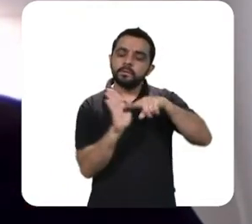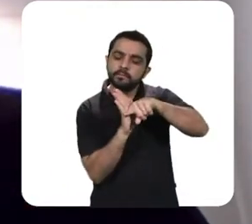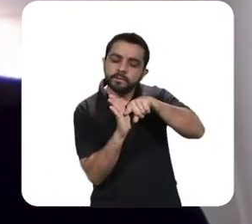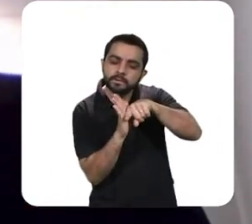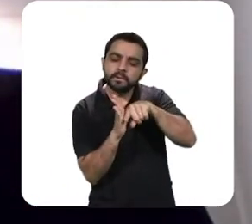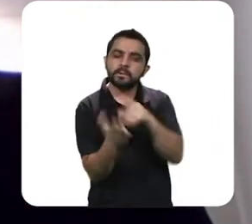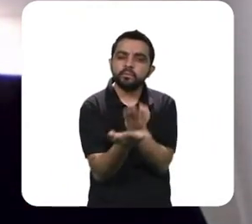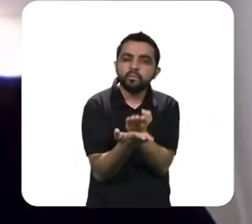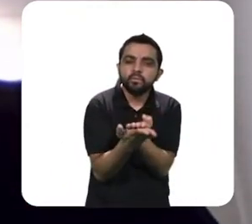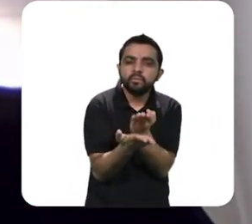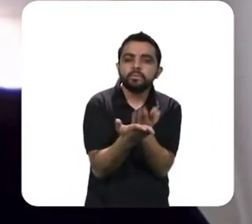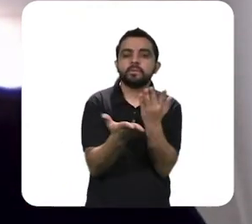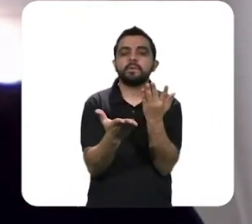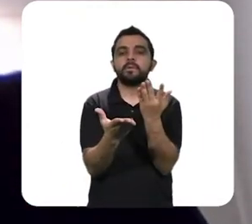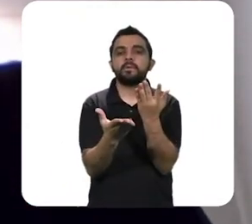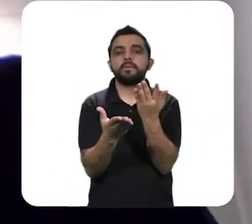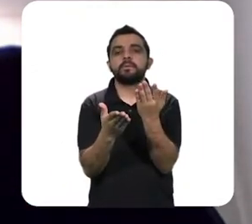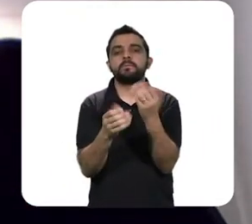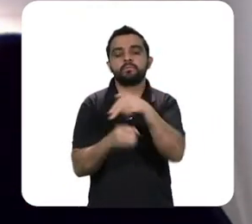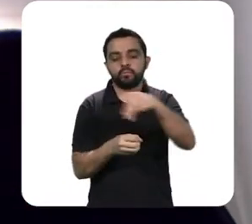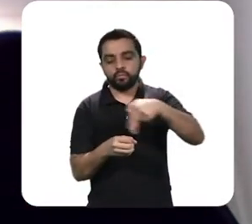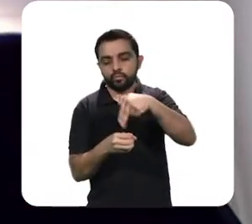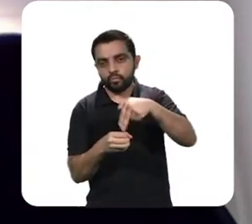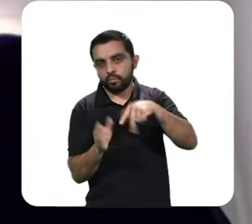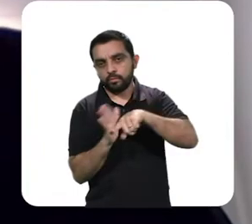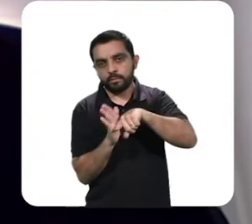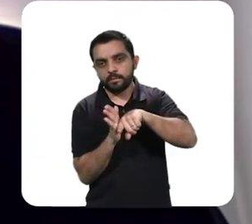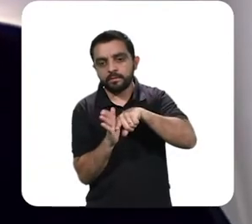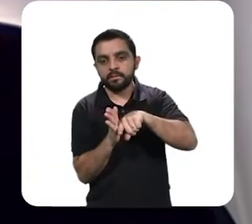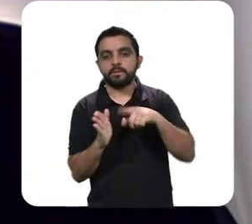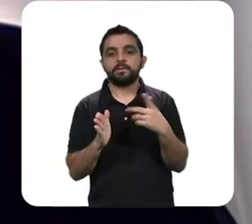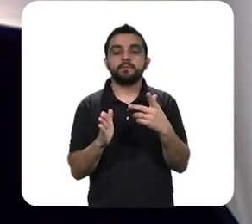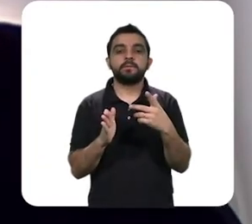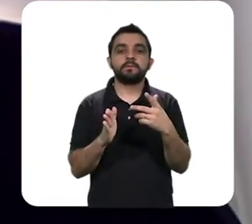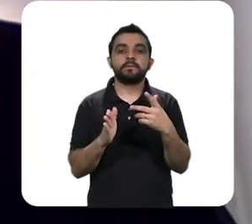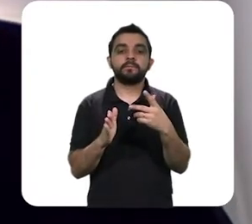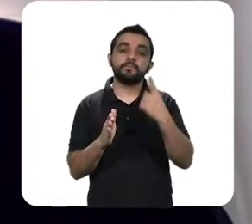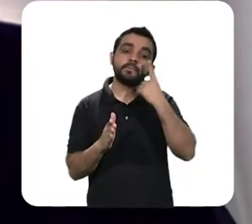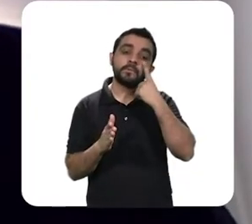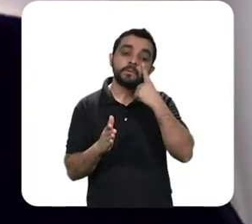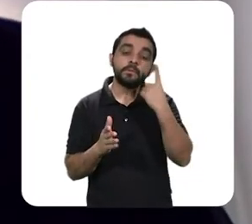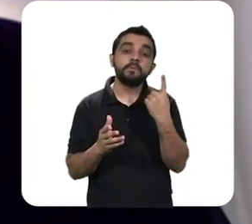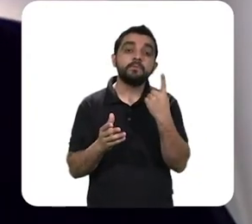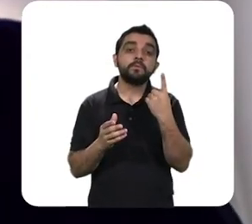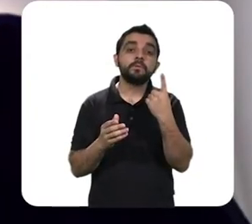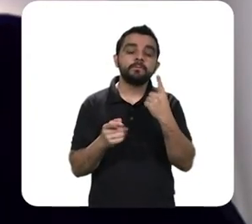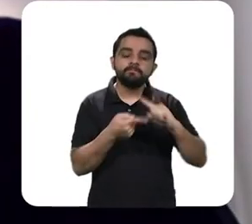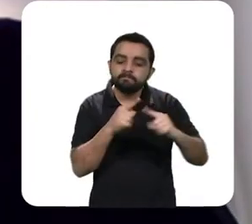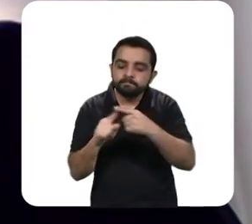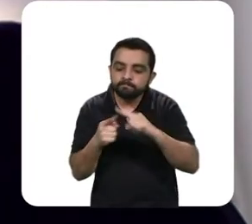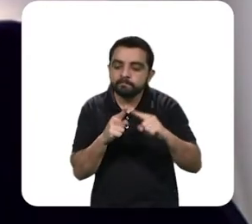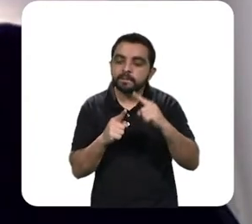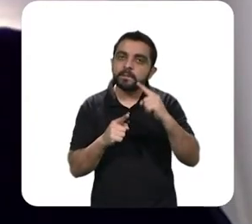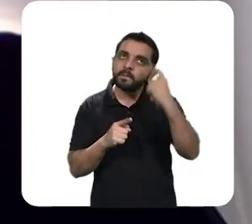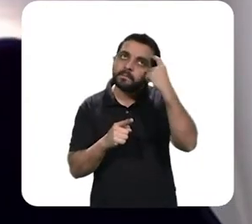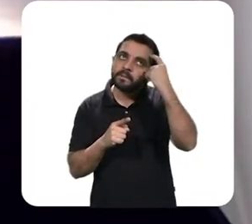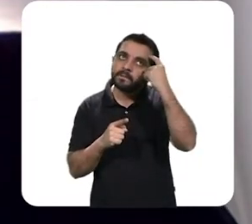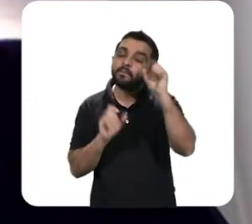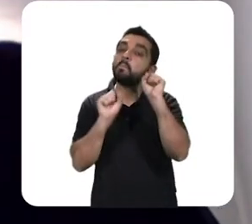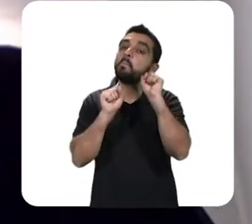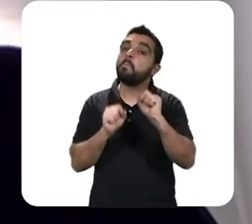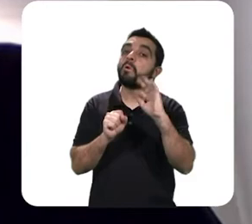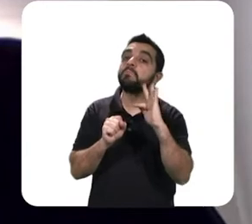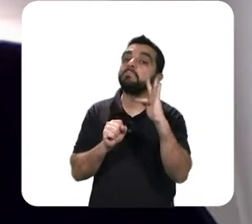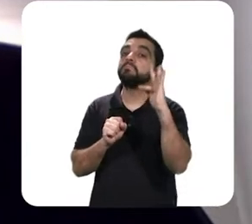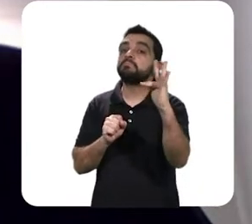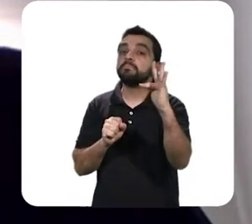A gente tem feito alguns estudos ali no nosso núcleo de pesquisa de desenvolvimento urbano e regional, com alguns colegas,